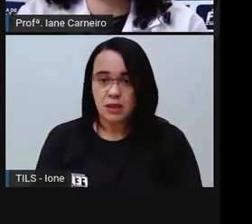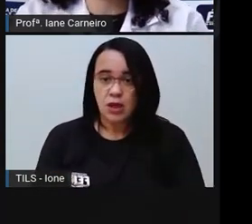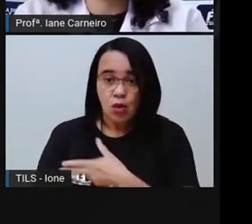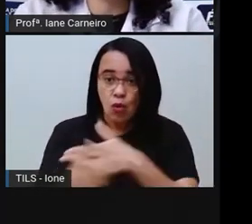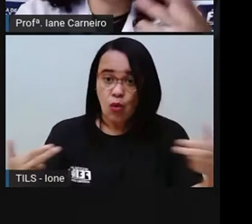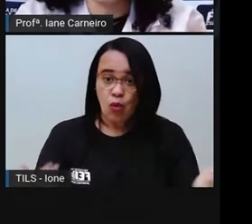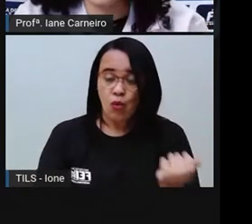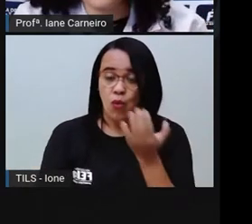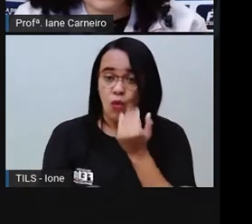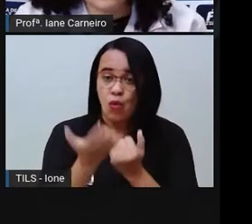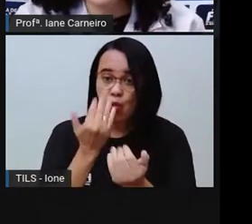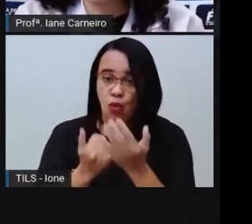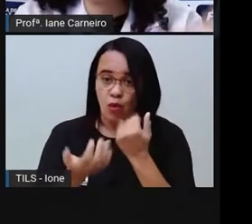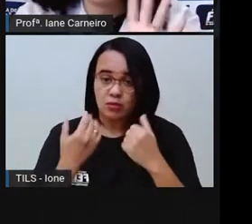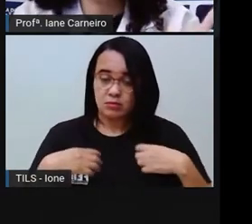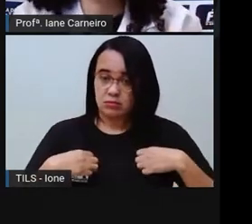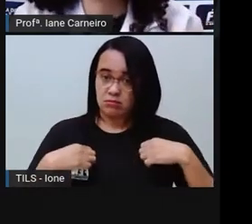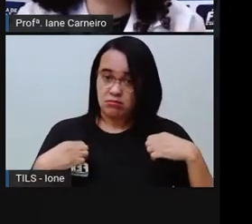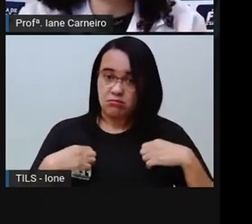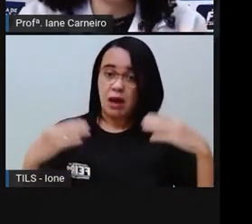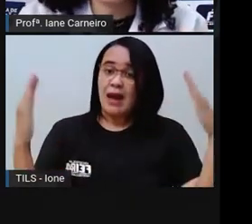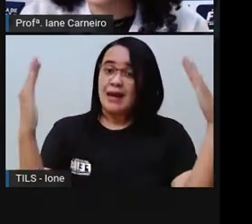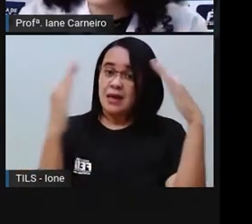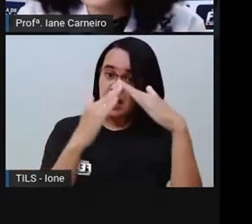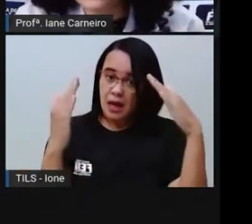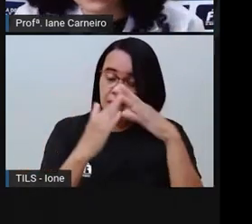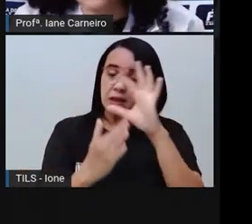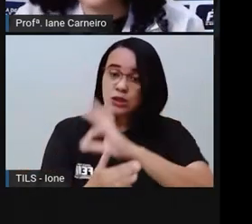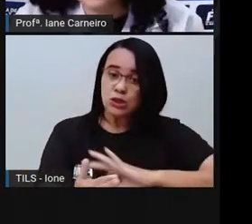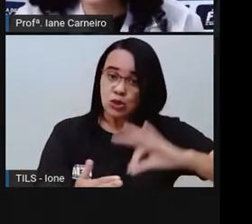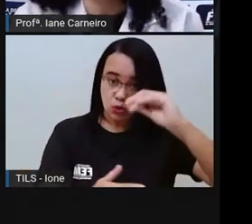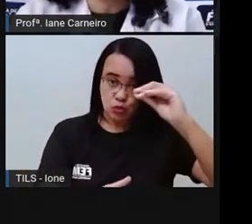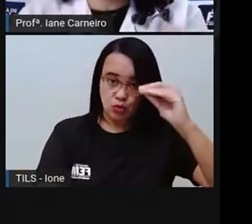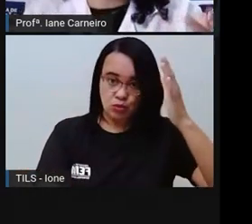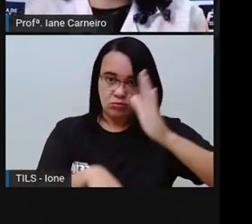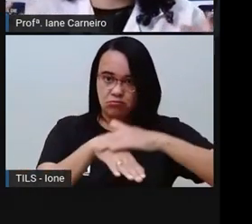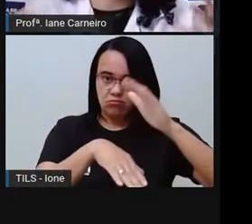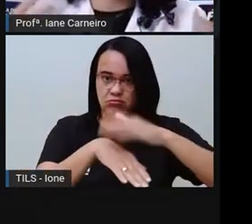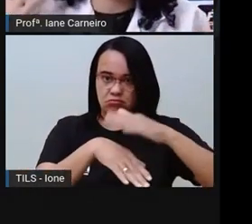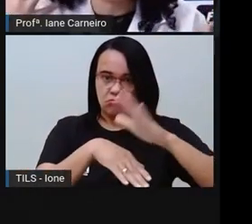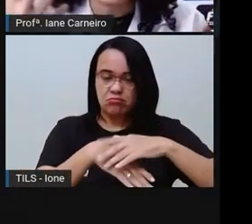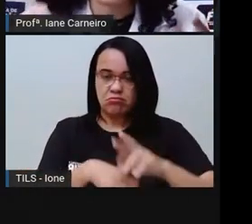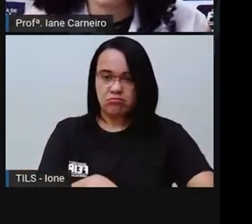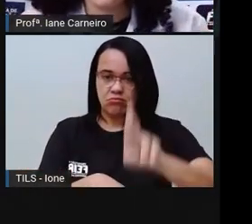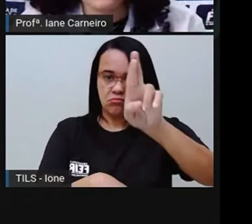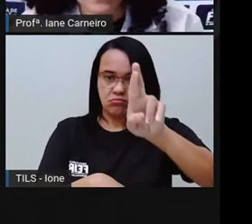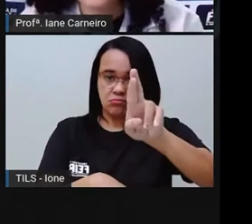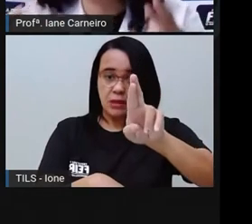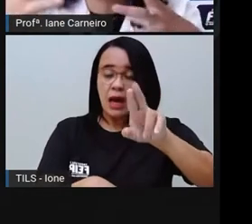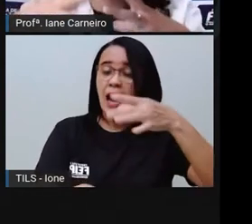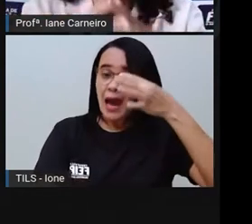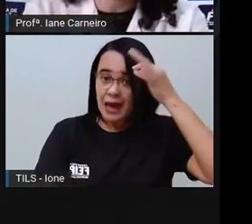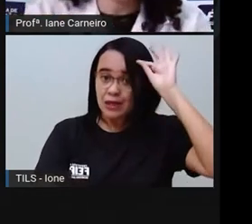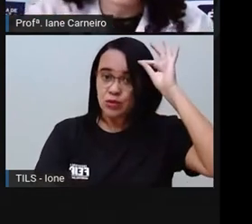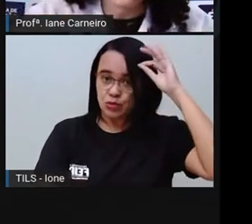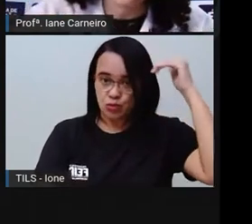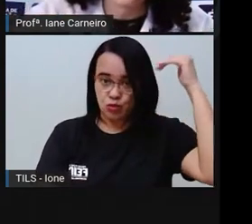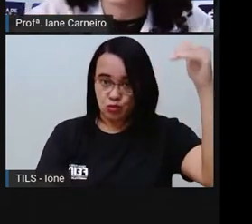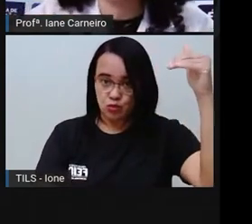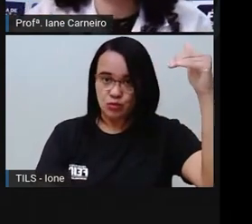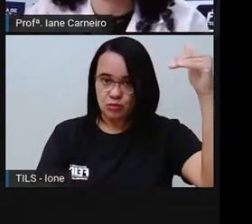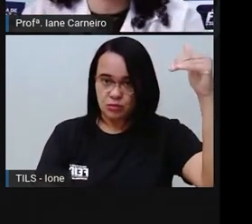roupas da casa. Não é função do adulto, da criança, tá certo? A criança pode ajudar nessas